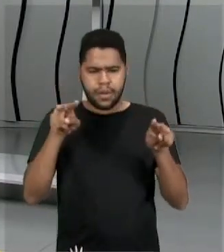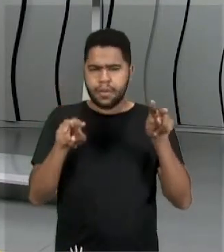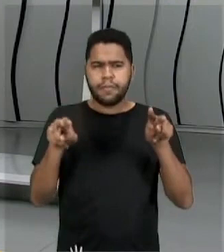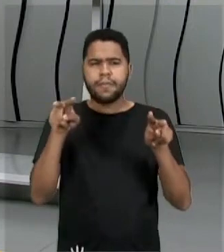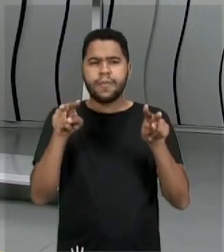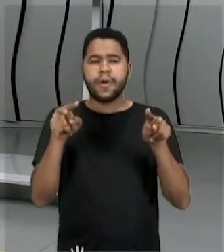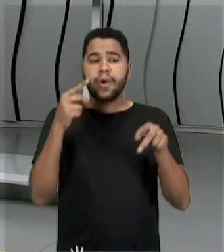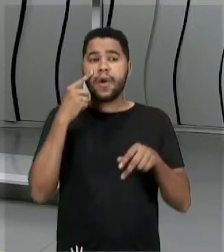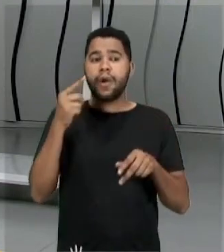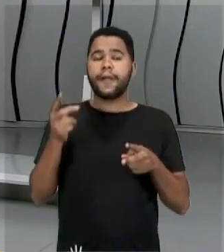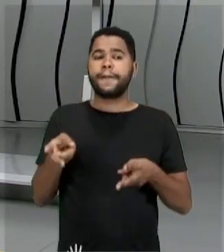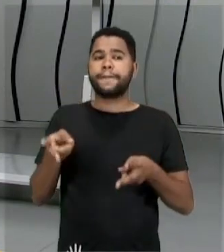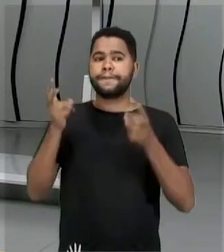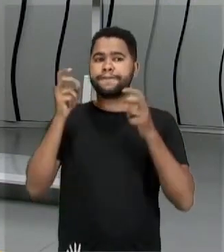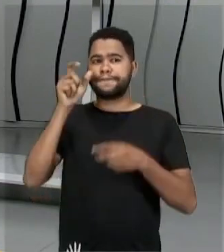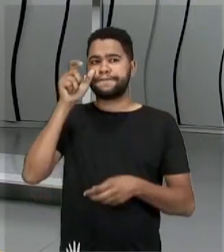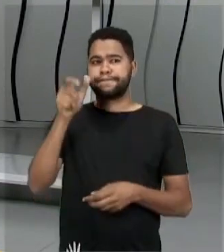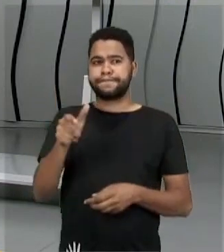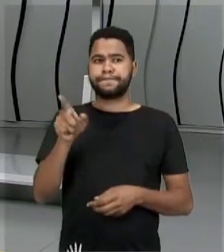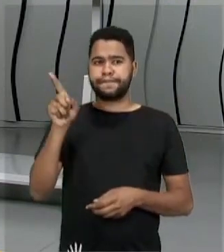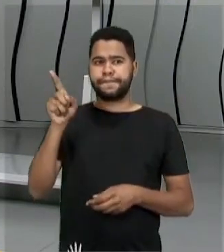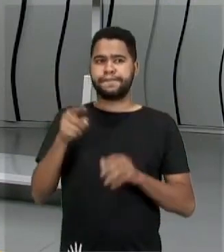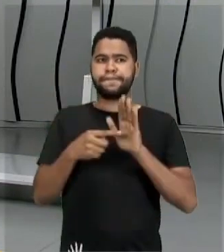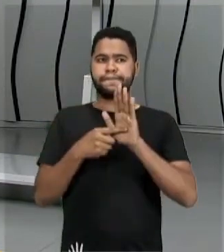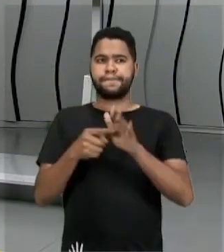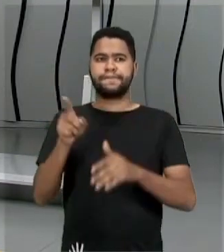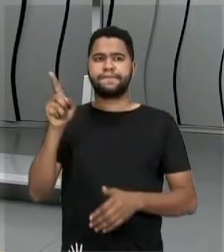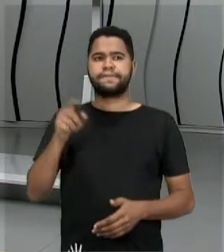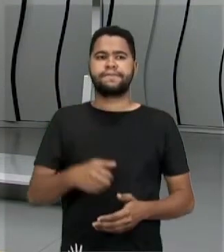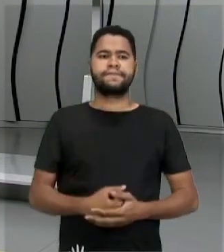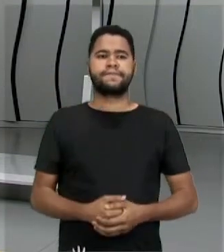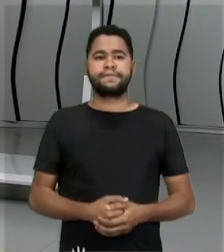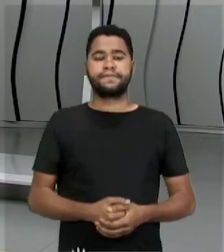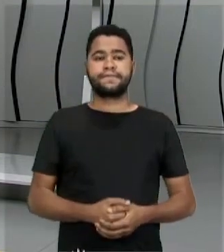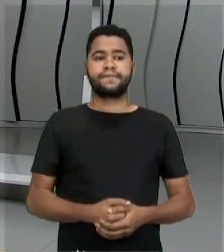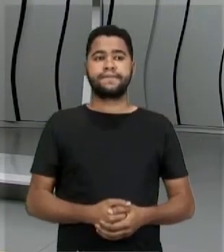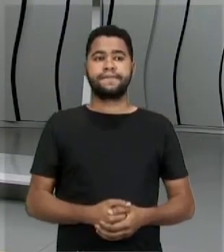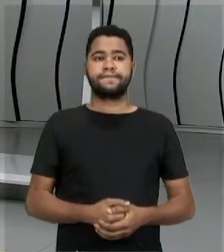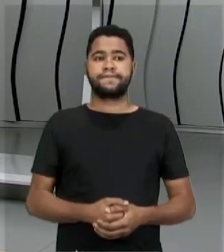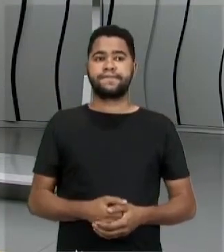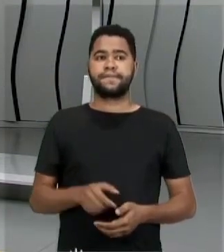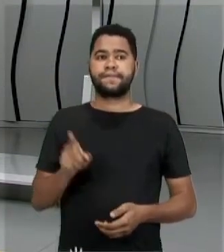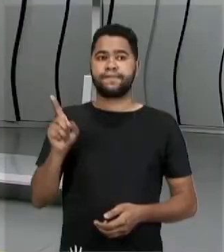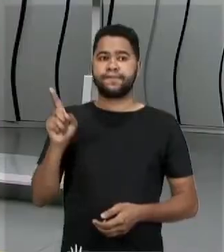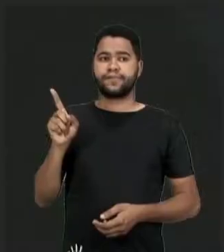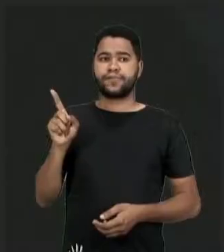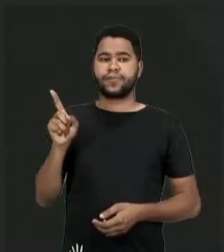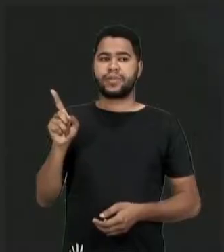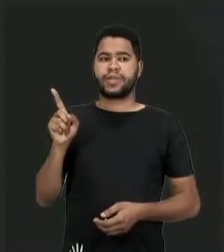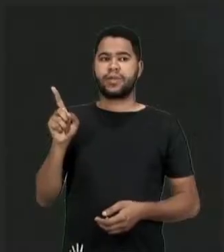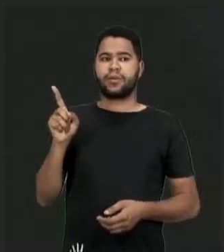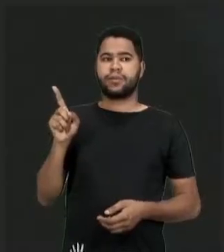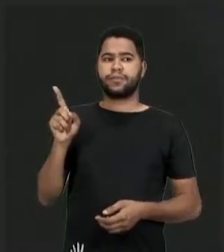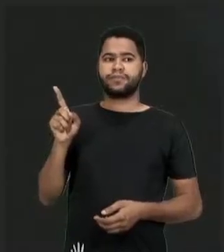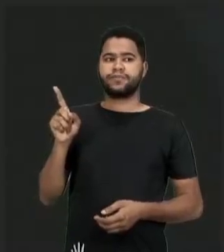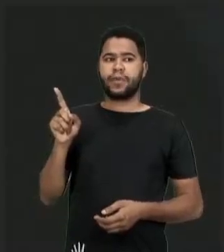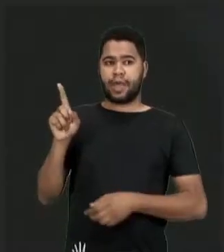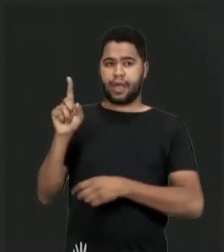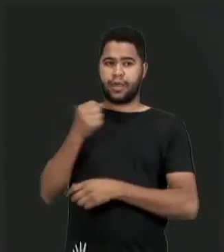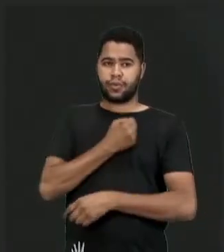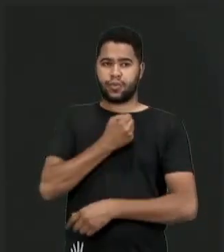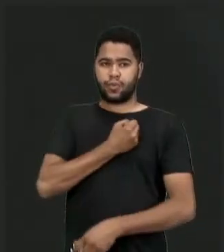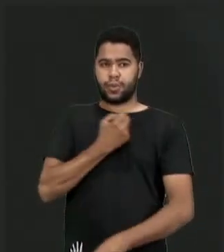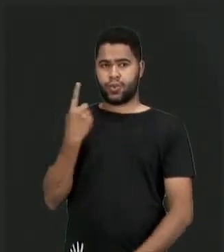Então olha o ele percebeu de interessante aqui, pois eu volto nessa imagem. Olha, essa espécie Geospis magnirostris, Geospis